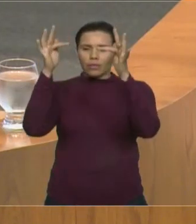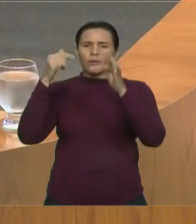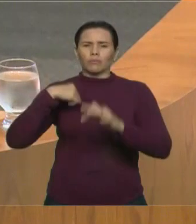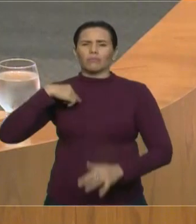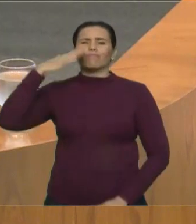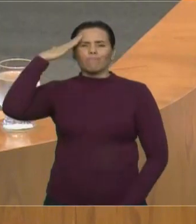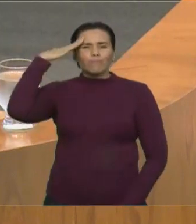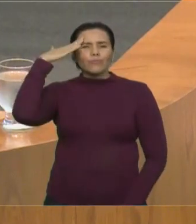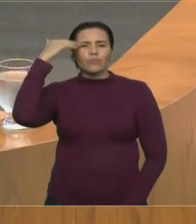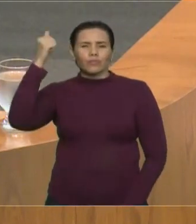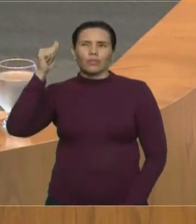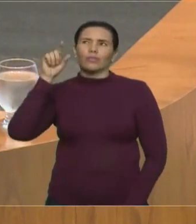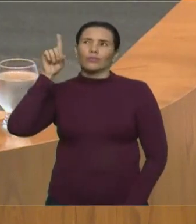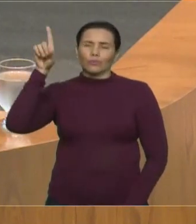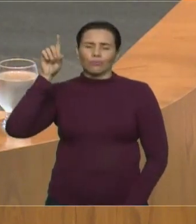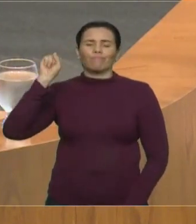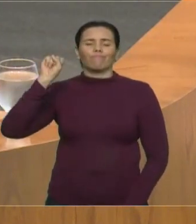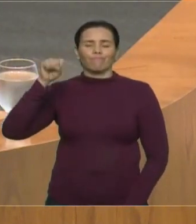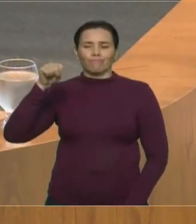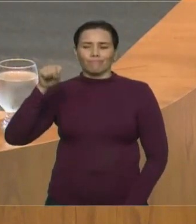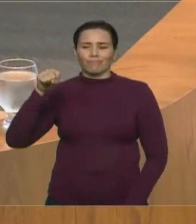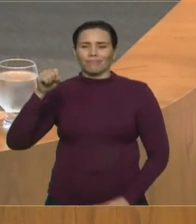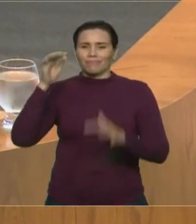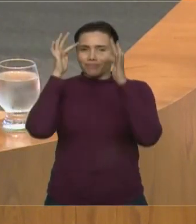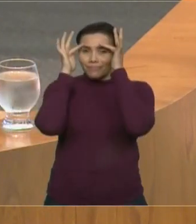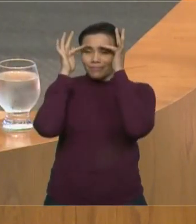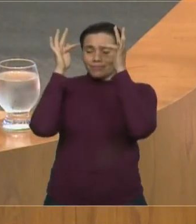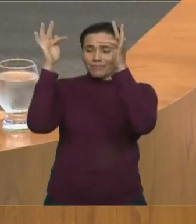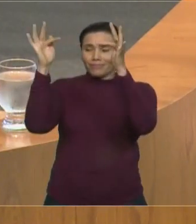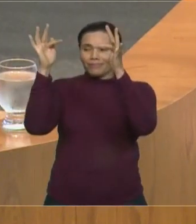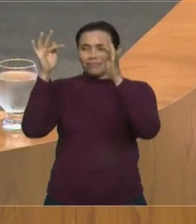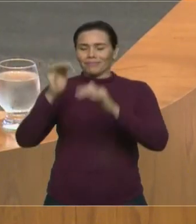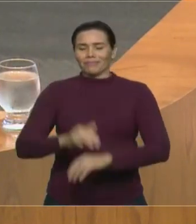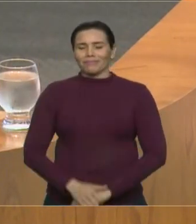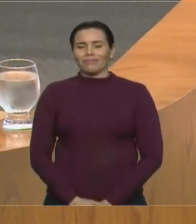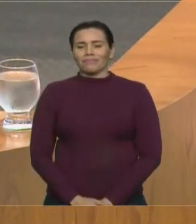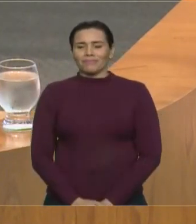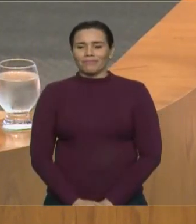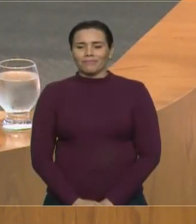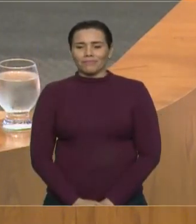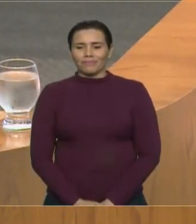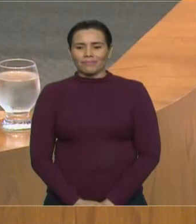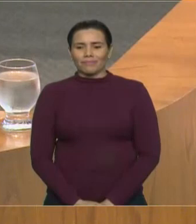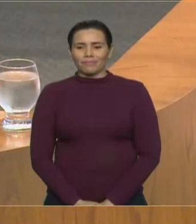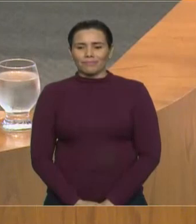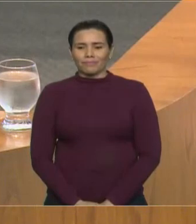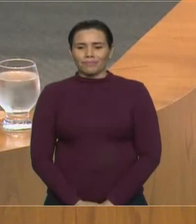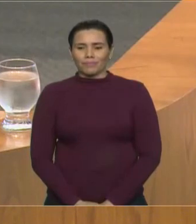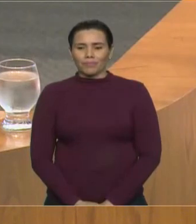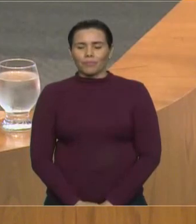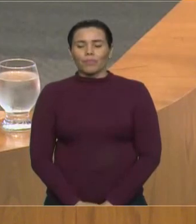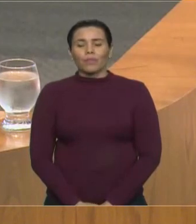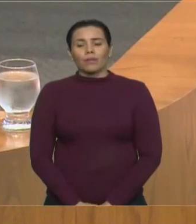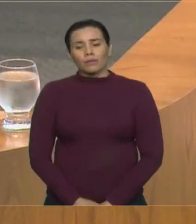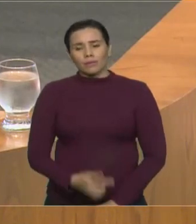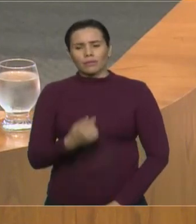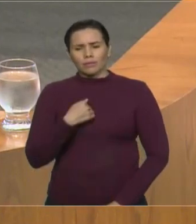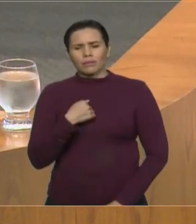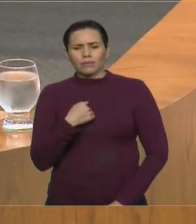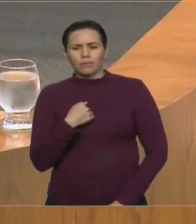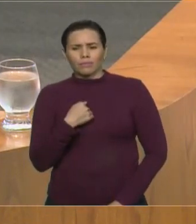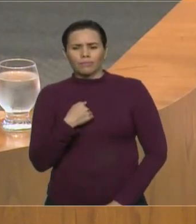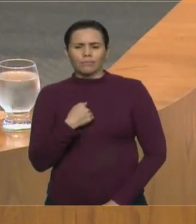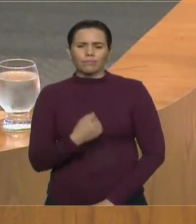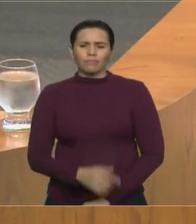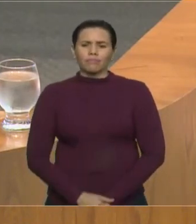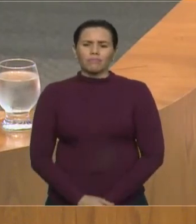sei que Tu és fiel. E ainda que eu